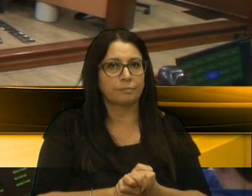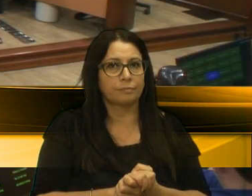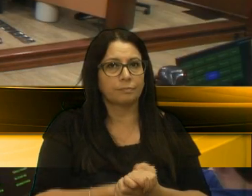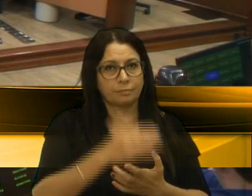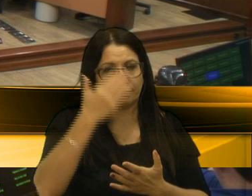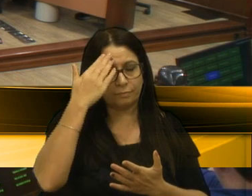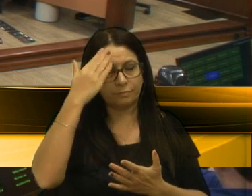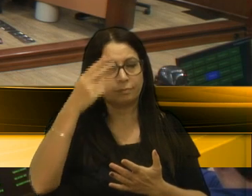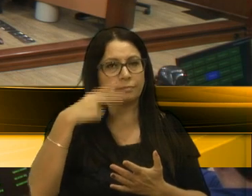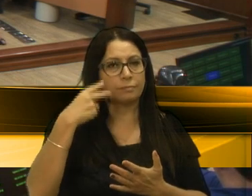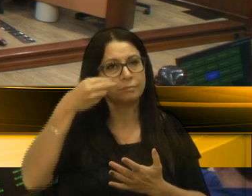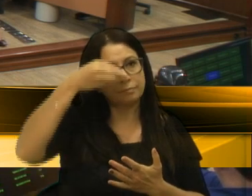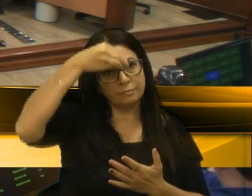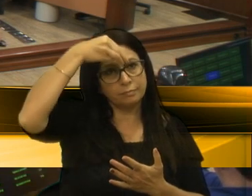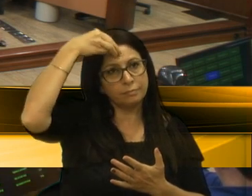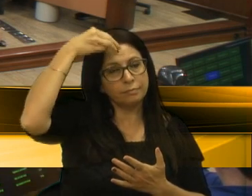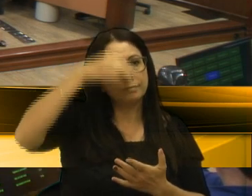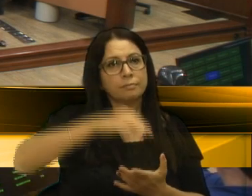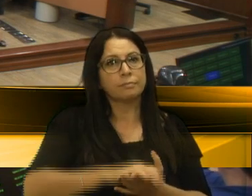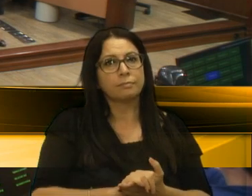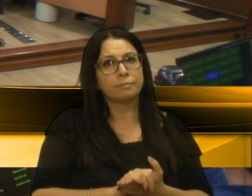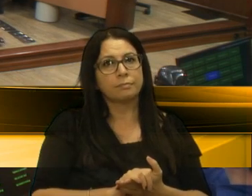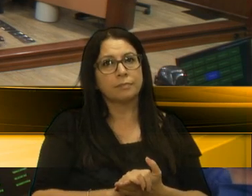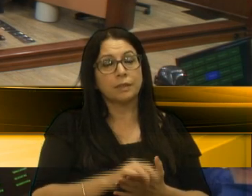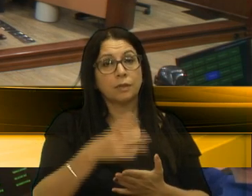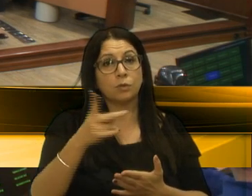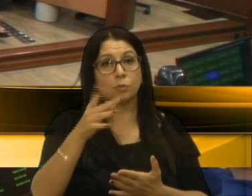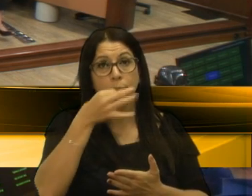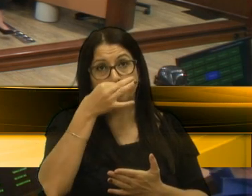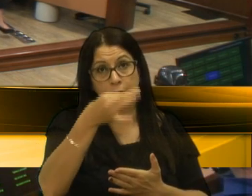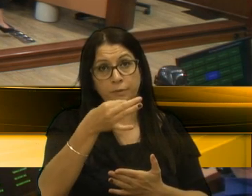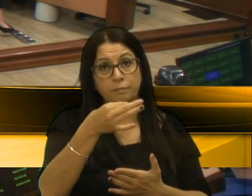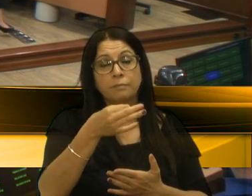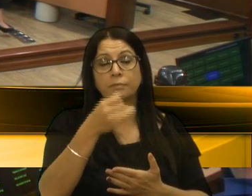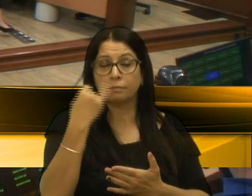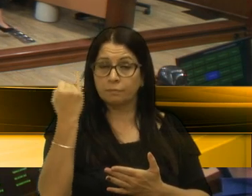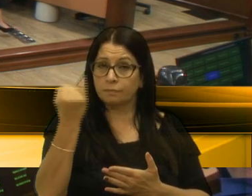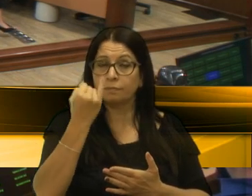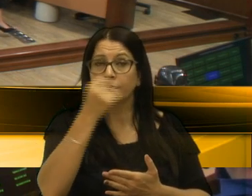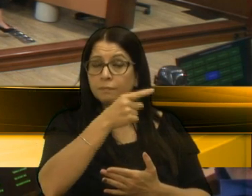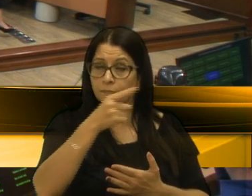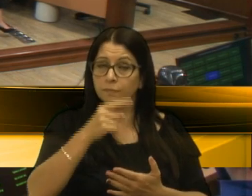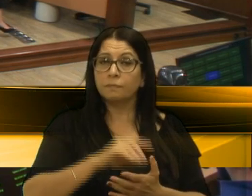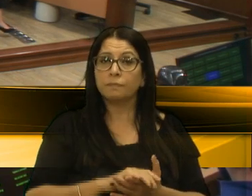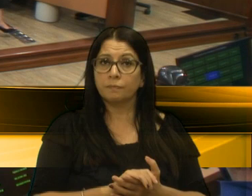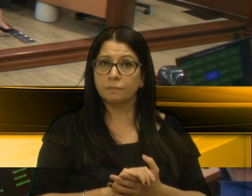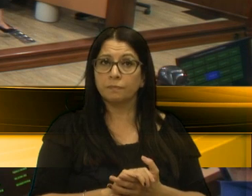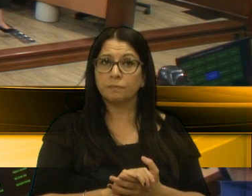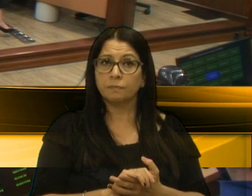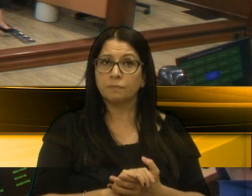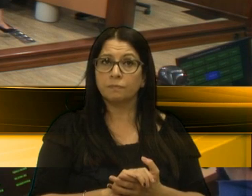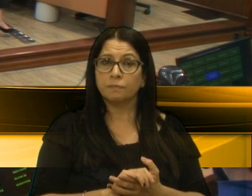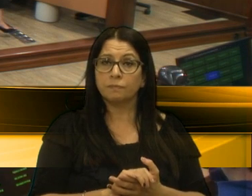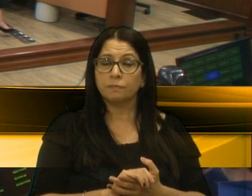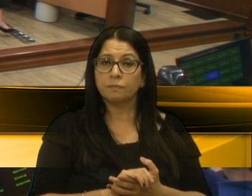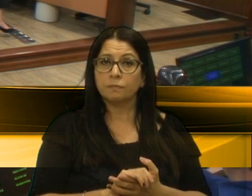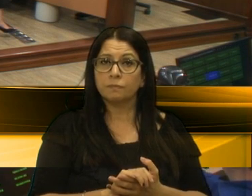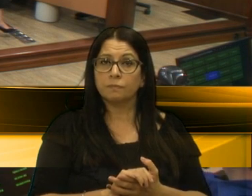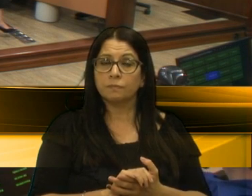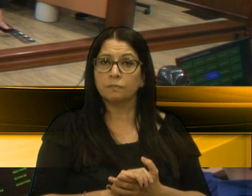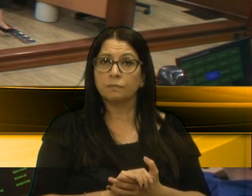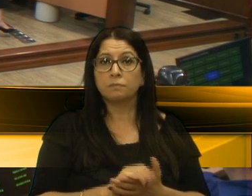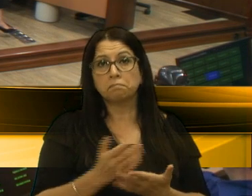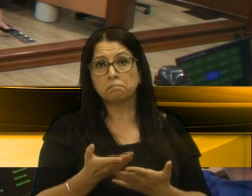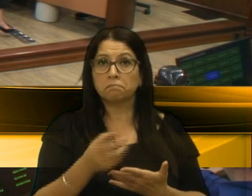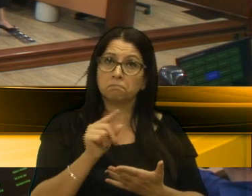Obrigado, vereador Kiko. Na sua sugestão, Calia, muito bem, a respeito, através, daqui